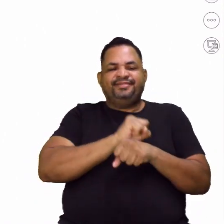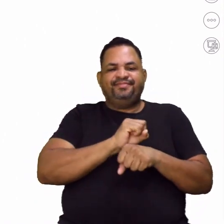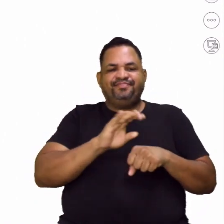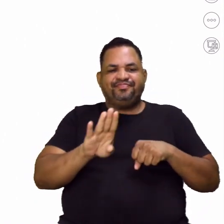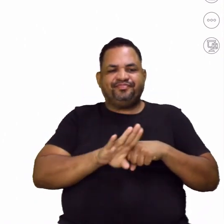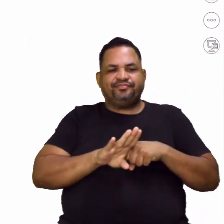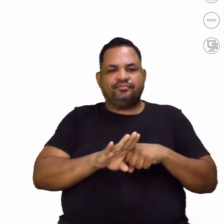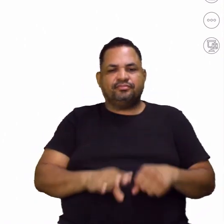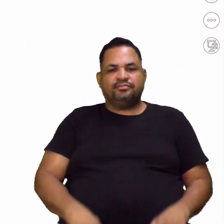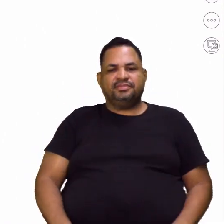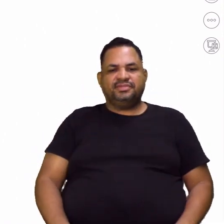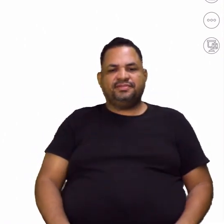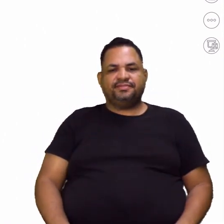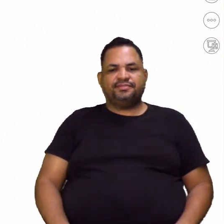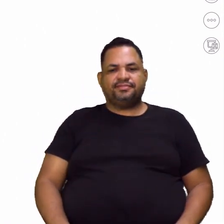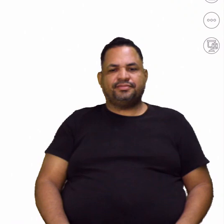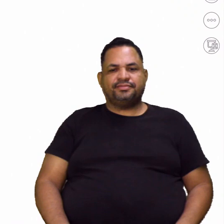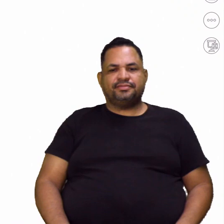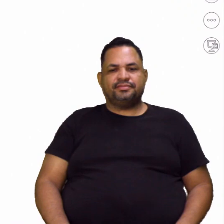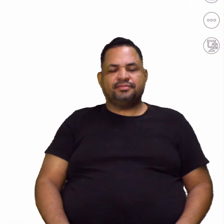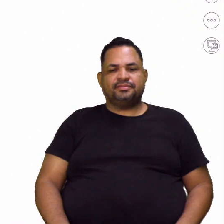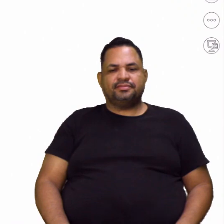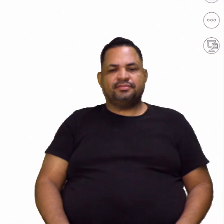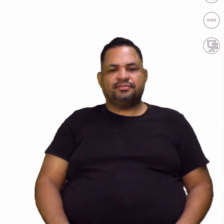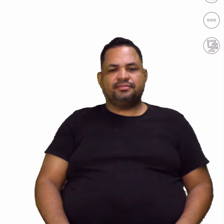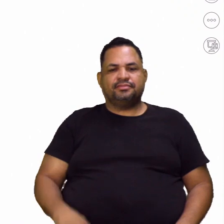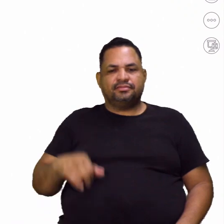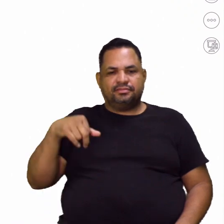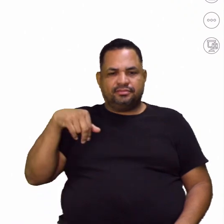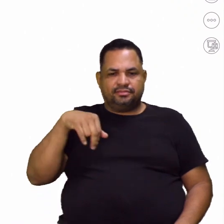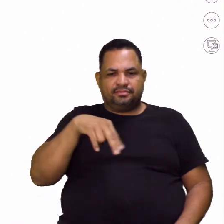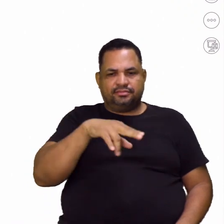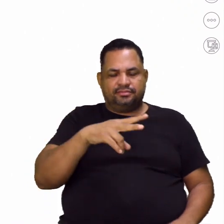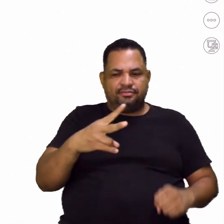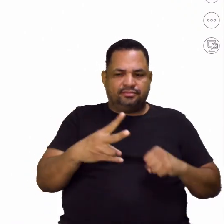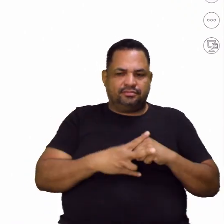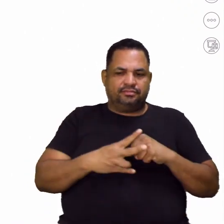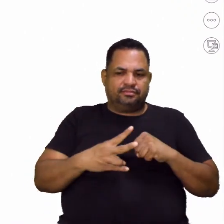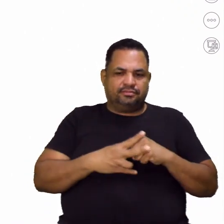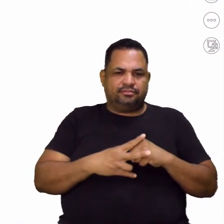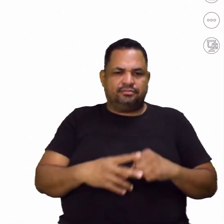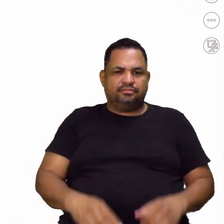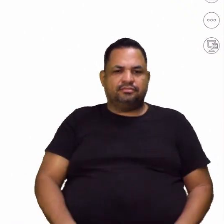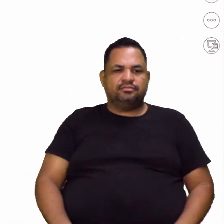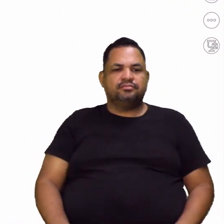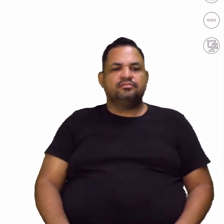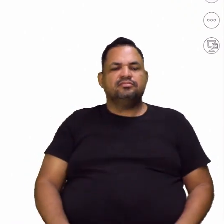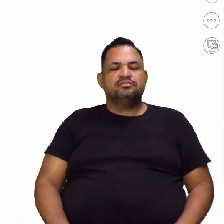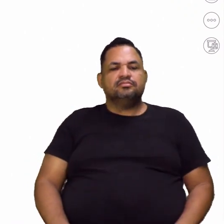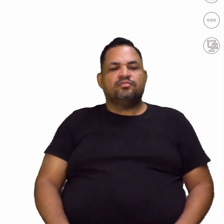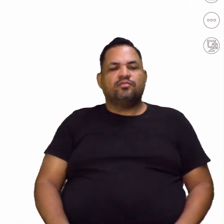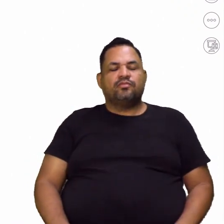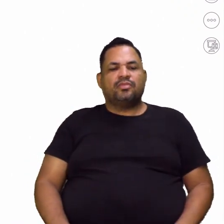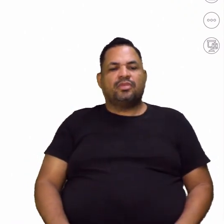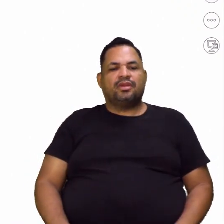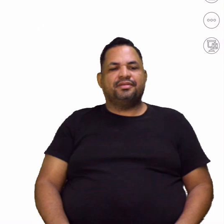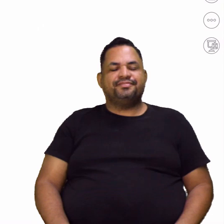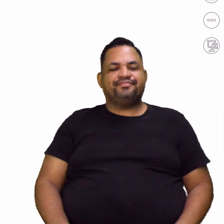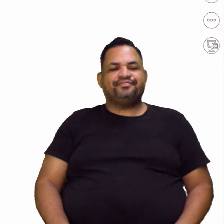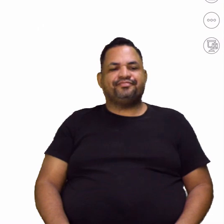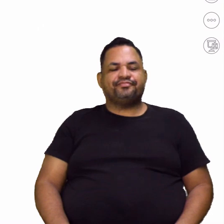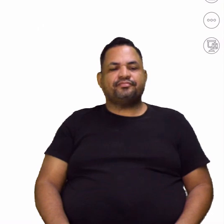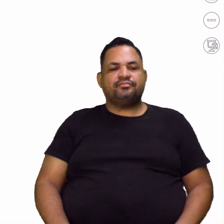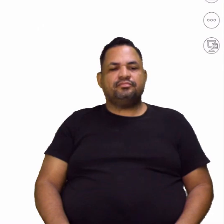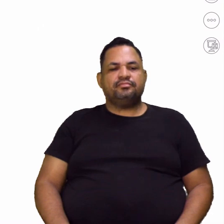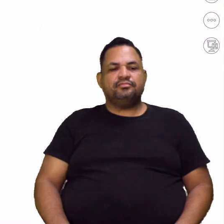Substantivo. E caminha. Verbo. Beleza? Aí, eu tenho também